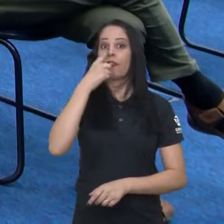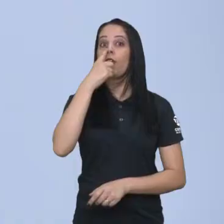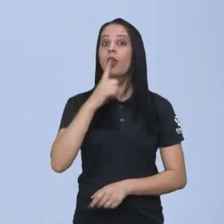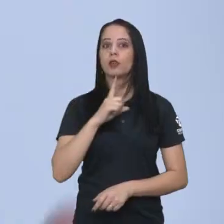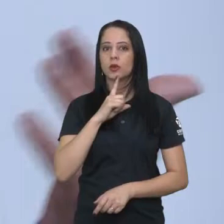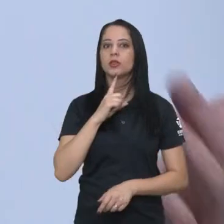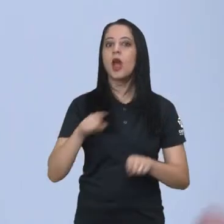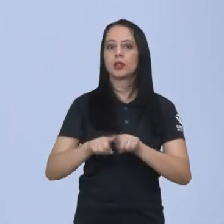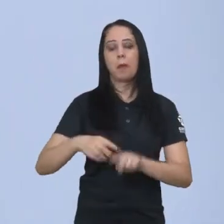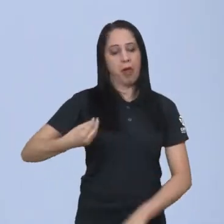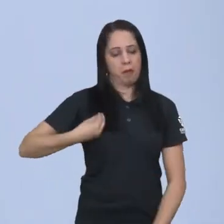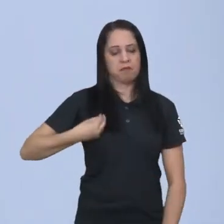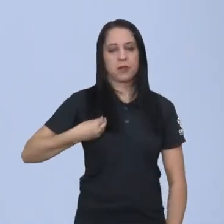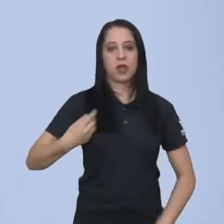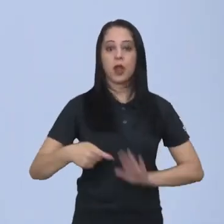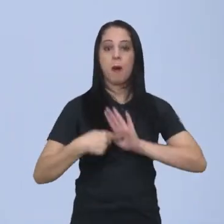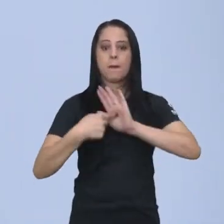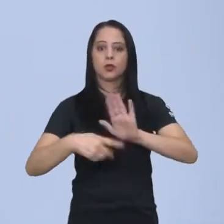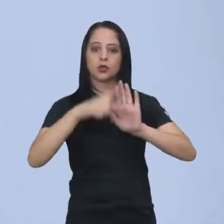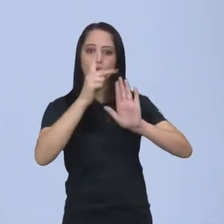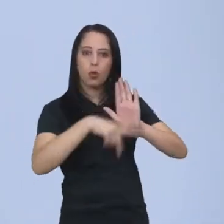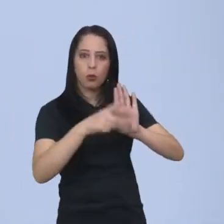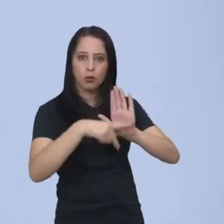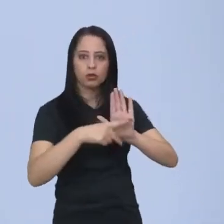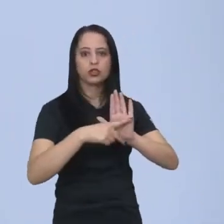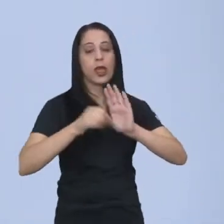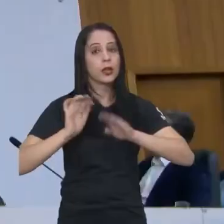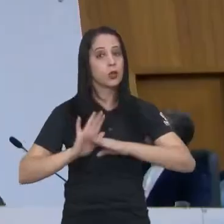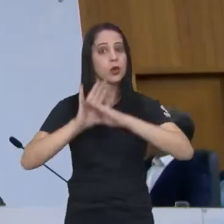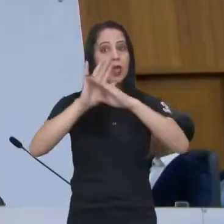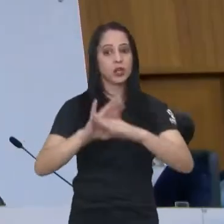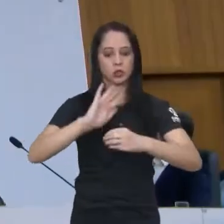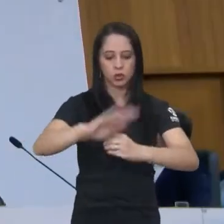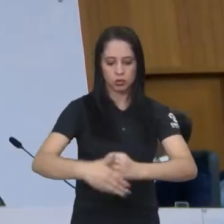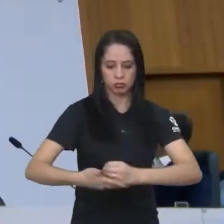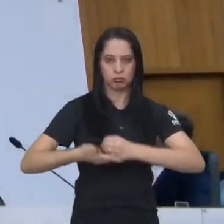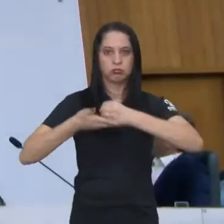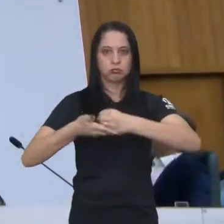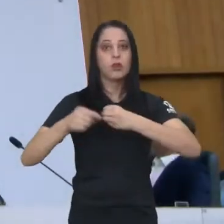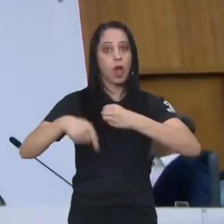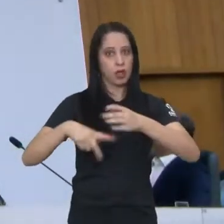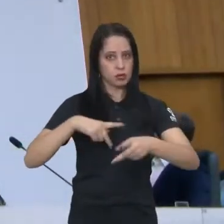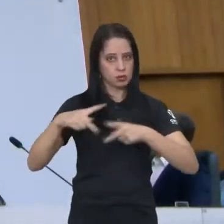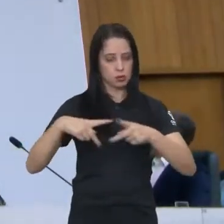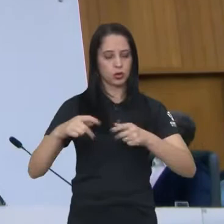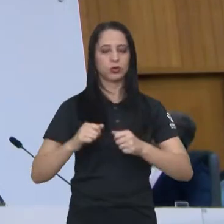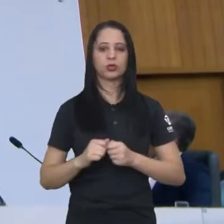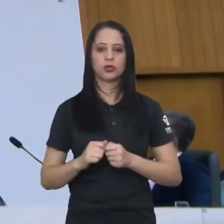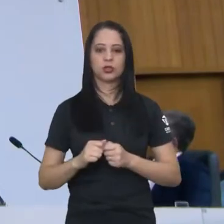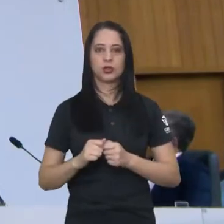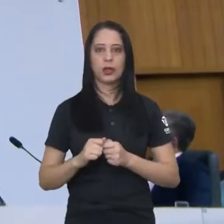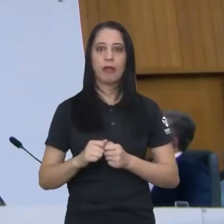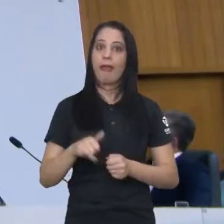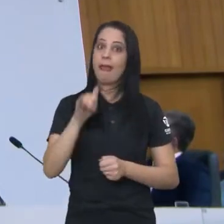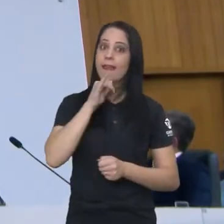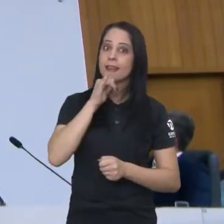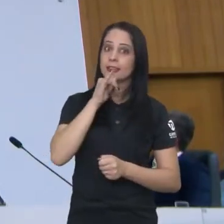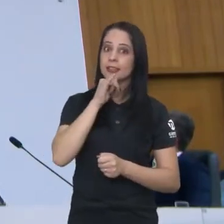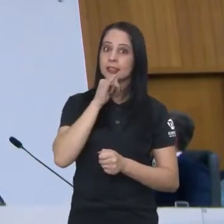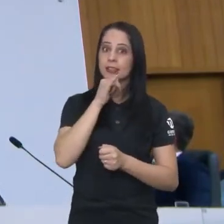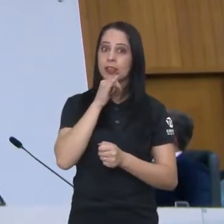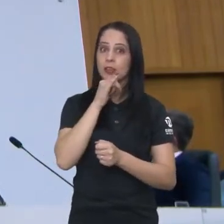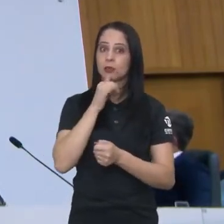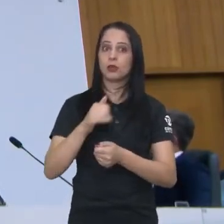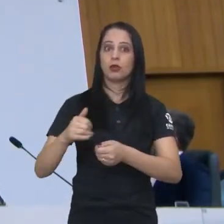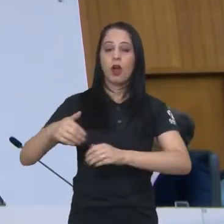na área. O prefeito Anderson Farias também esteve presente. Ele apresentou projetos que têm contribuído com a sustentabilidade